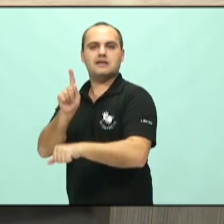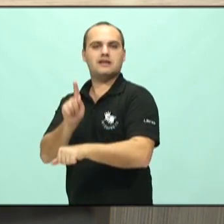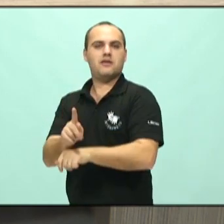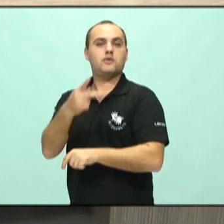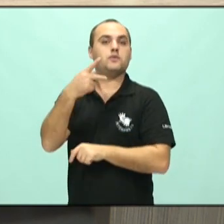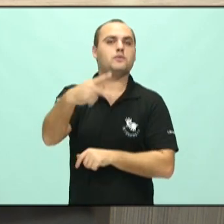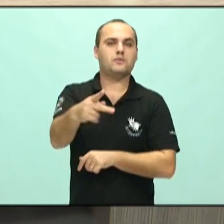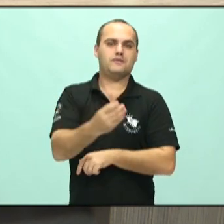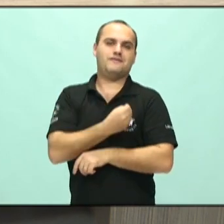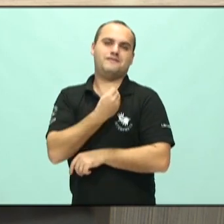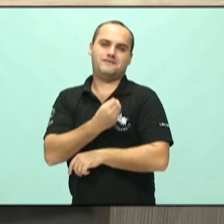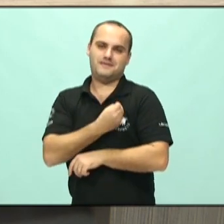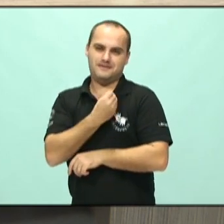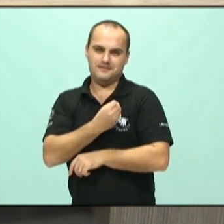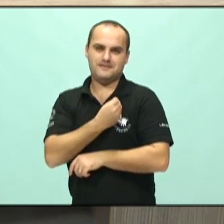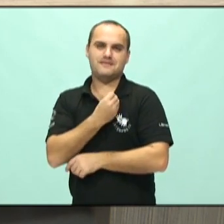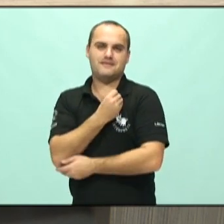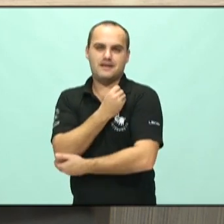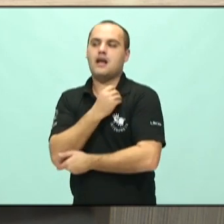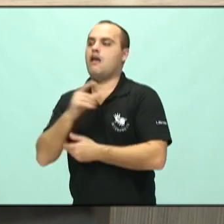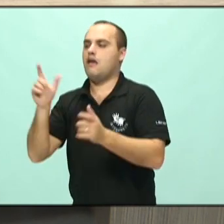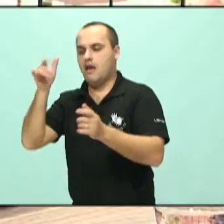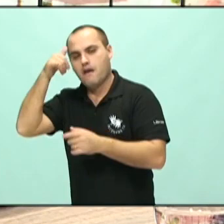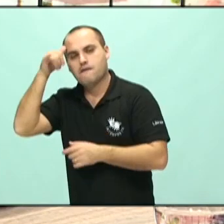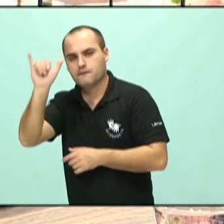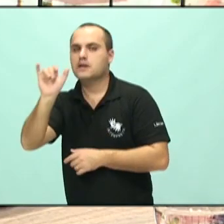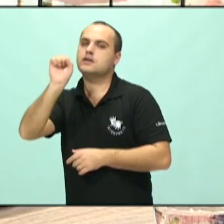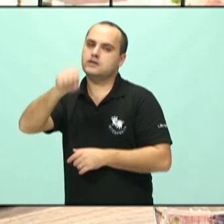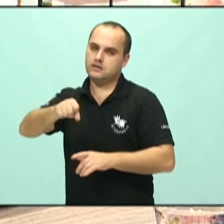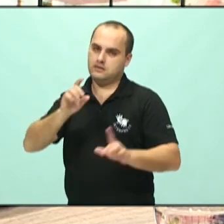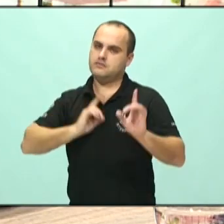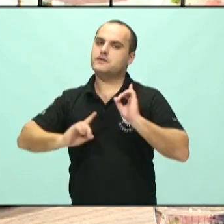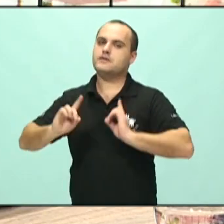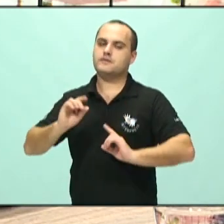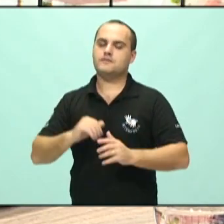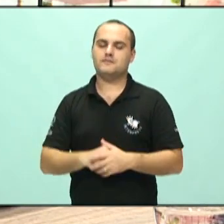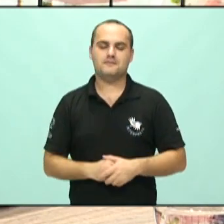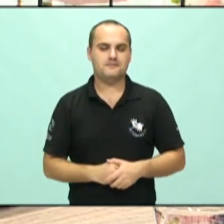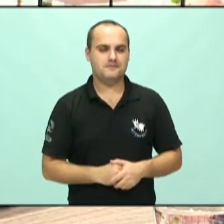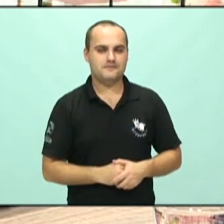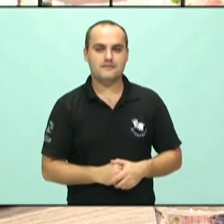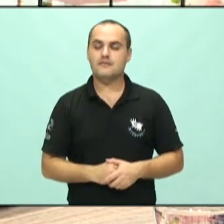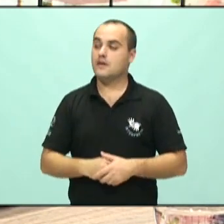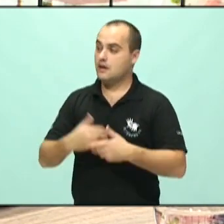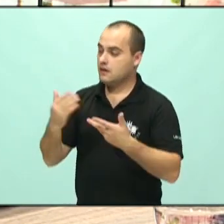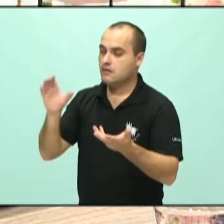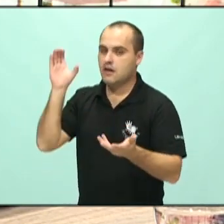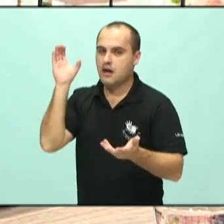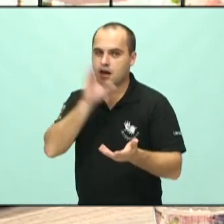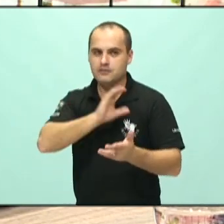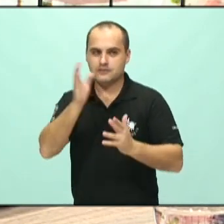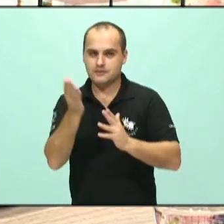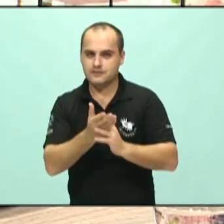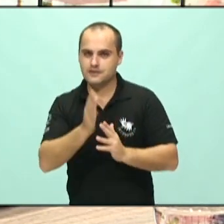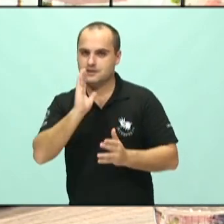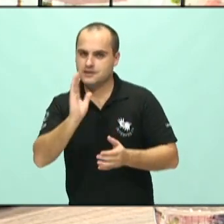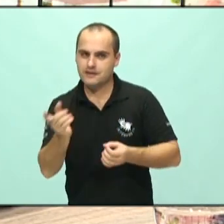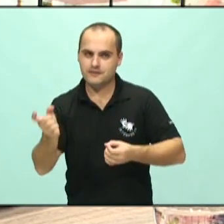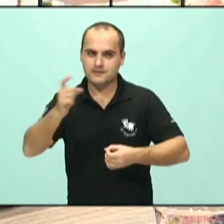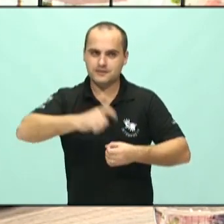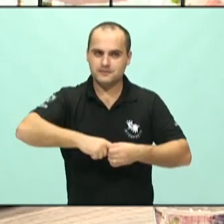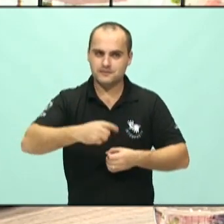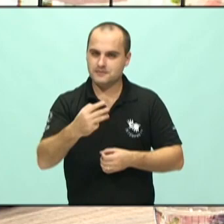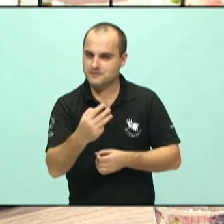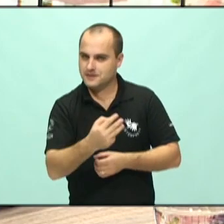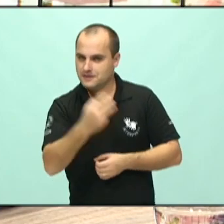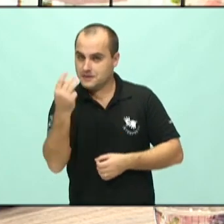muito essas potenciais causas. Bom, nós vamos fazer mais um rápido intervalo. já já voltamos com o terceiro e último